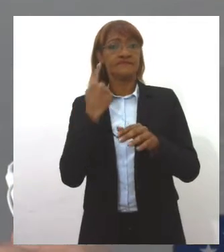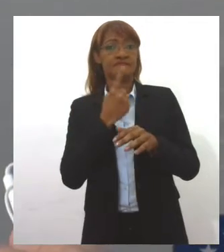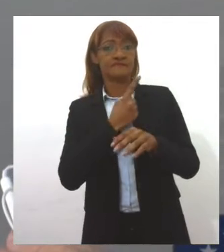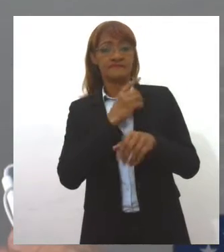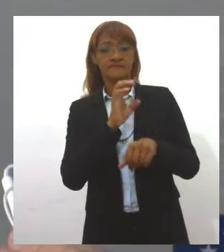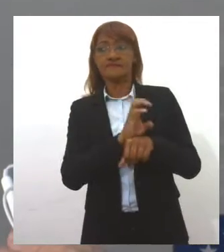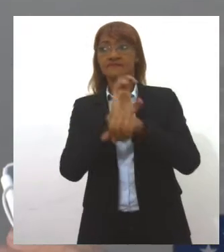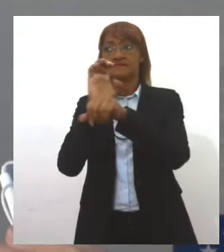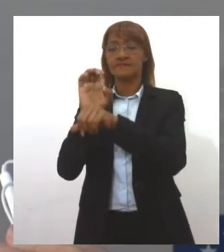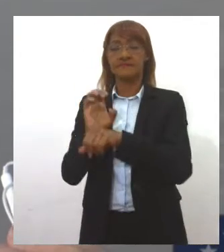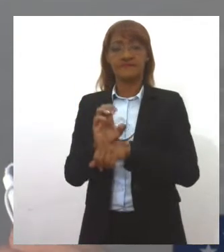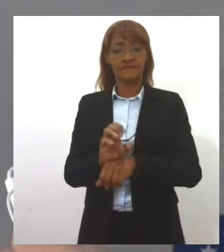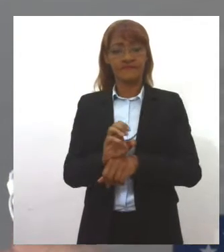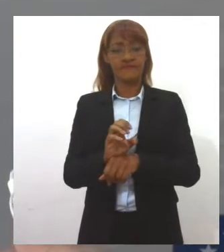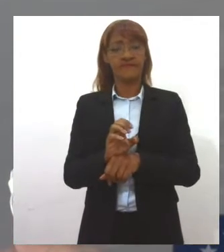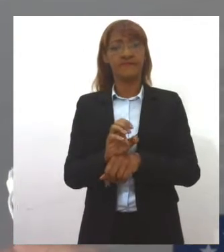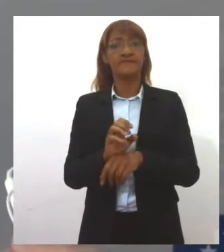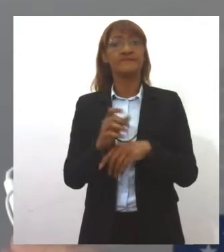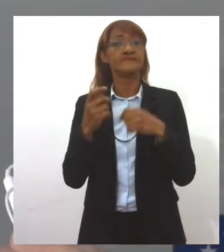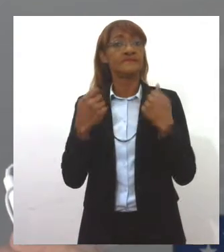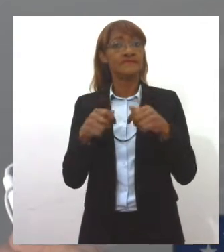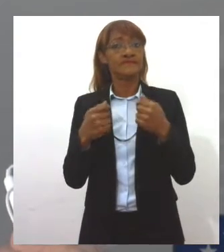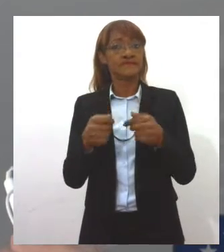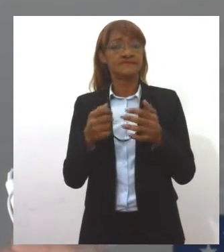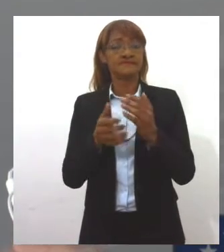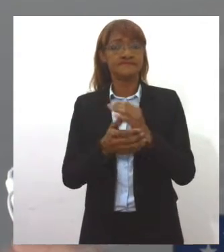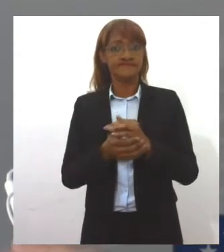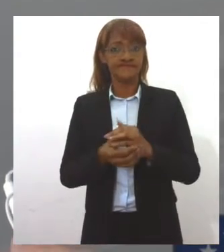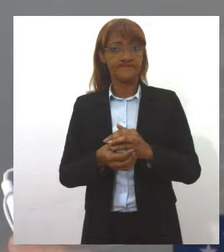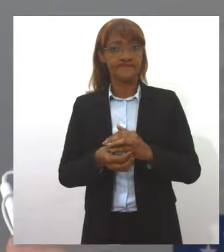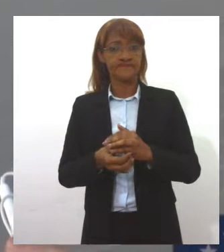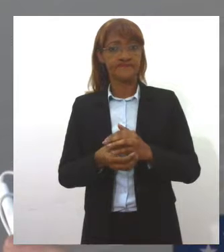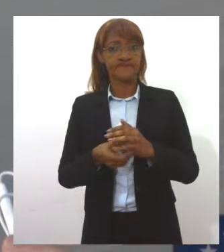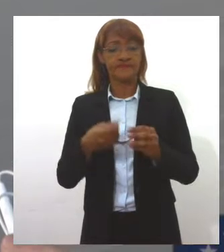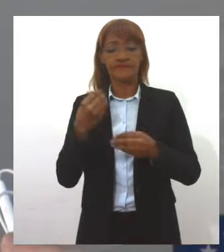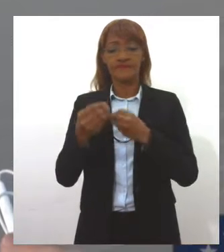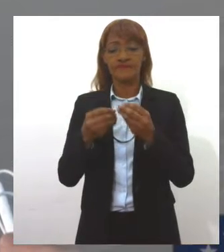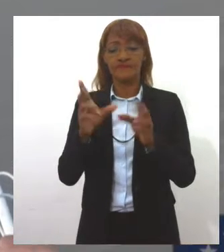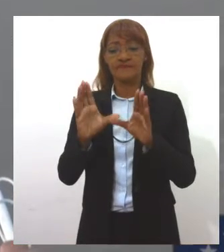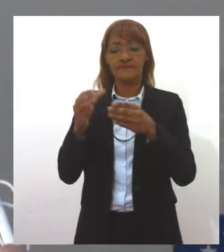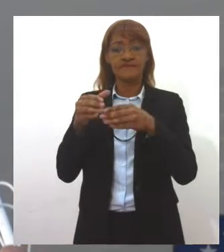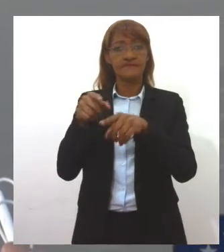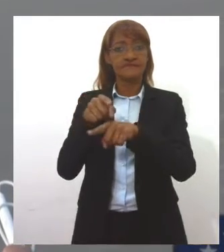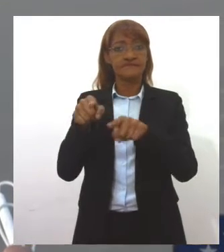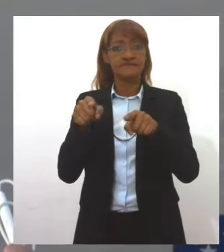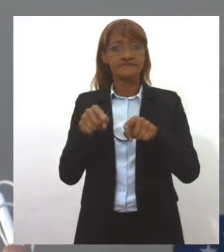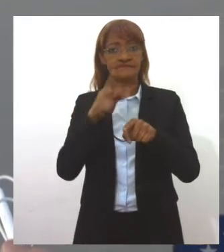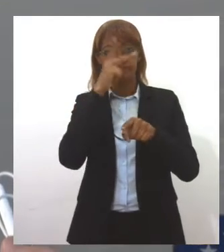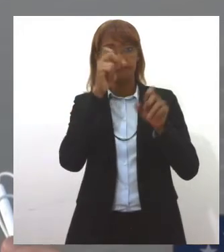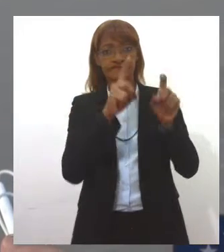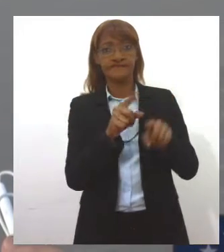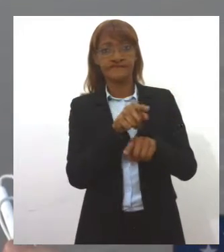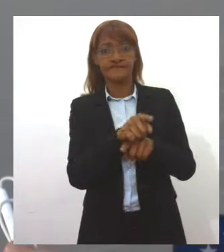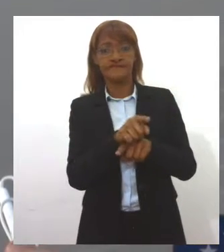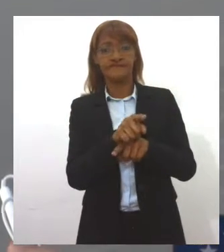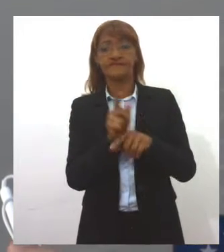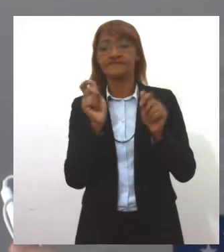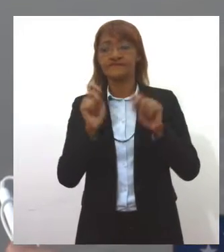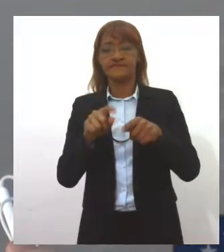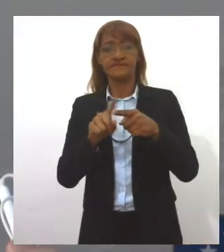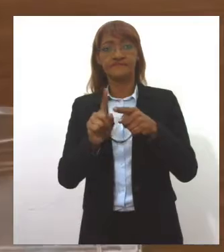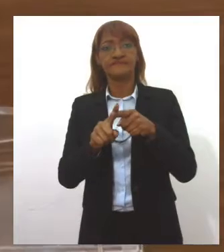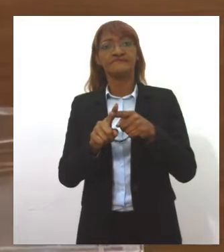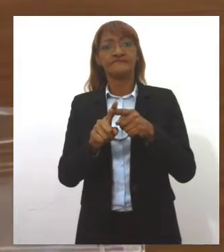país como um todo, de delegacias específicas, de local específico para atendimento a esses grupos vulneráveis, a gente acaba fortalecendo com a